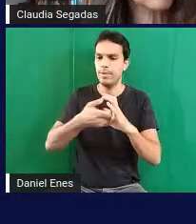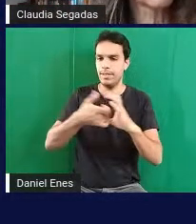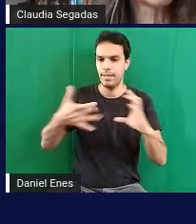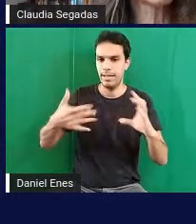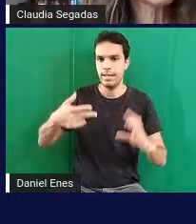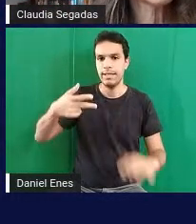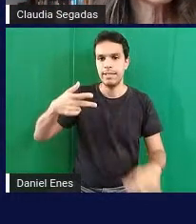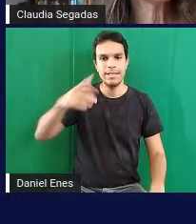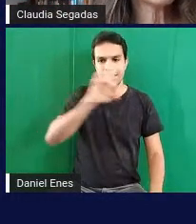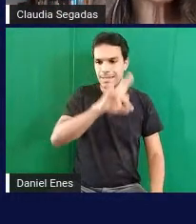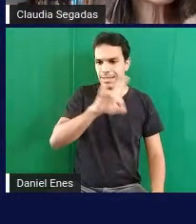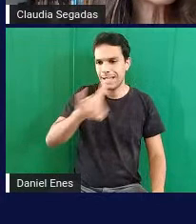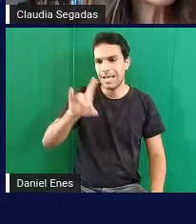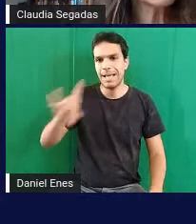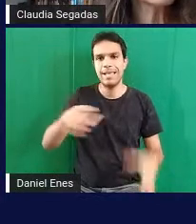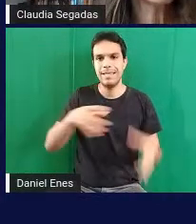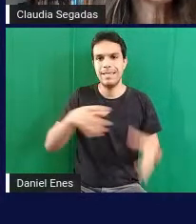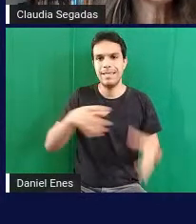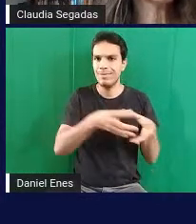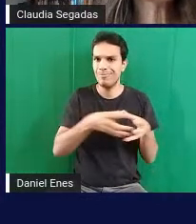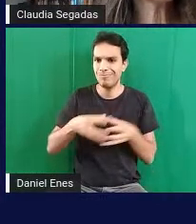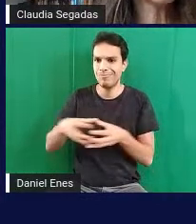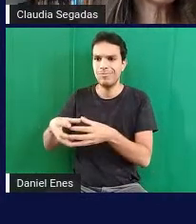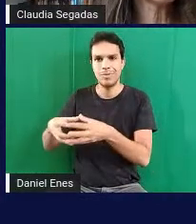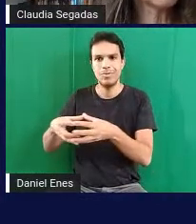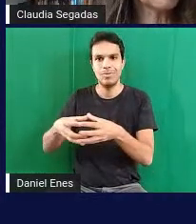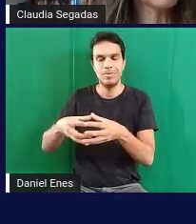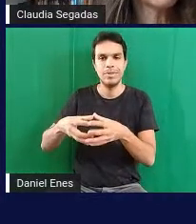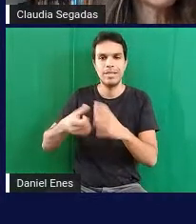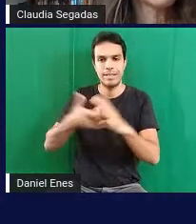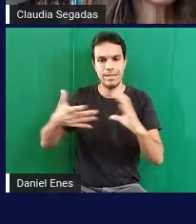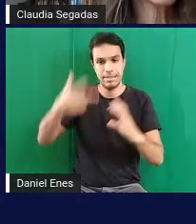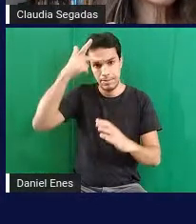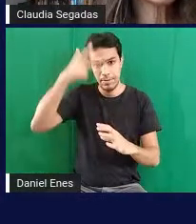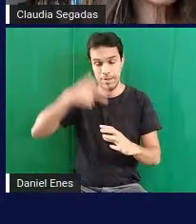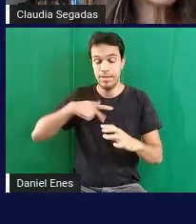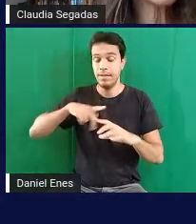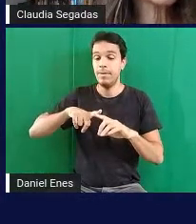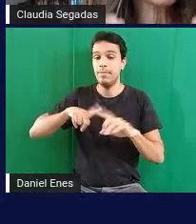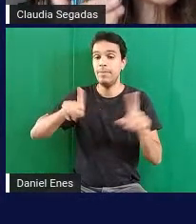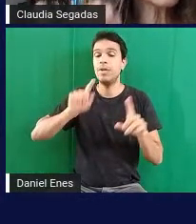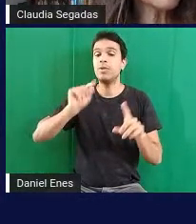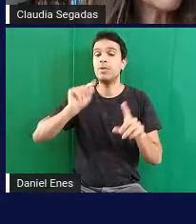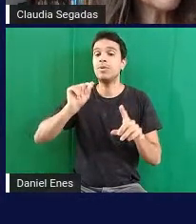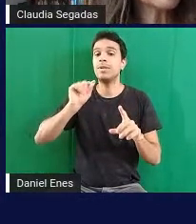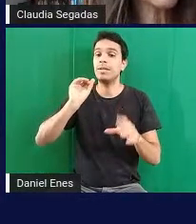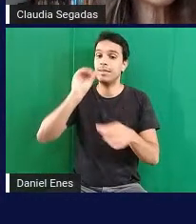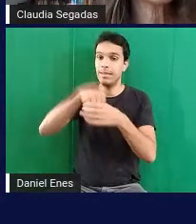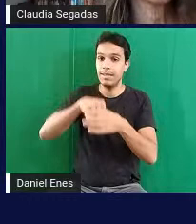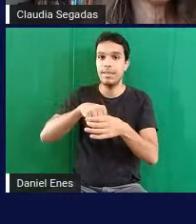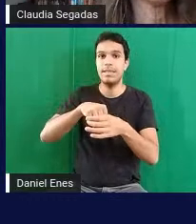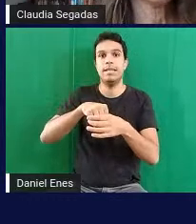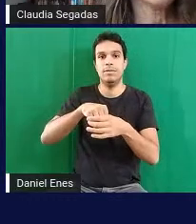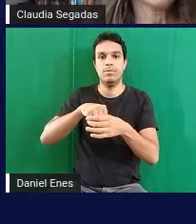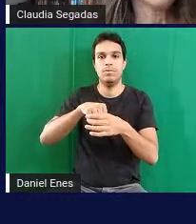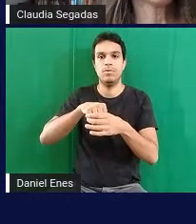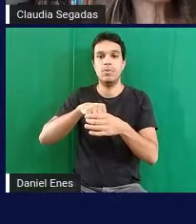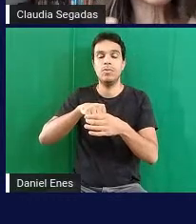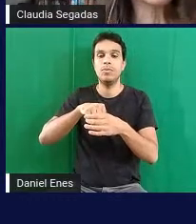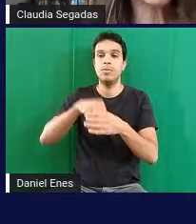cada um desses grupos e mais ainda dentro do grupo as características dos indivíduos